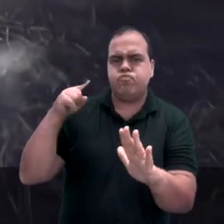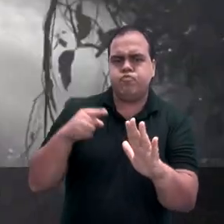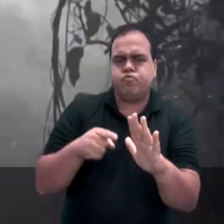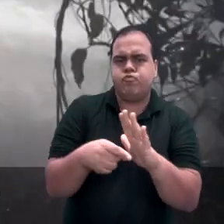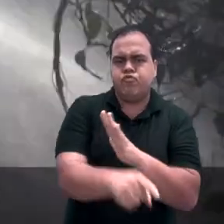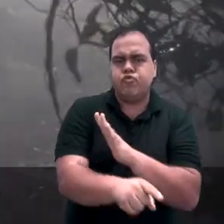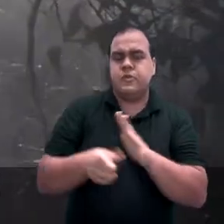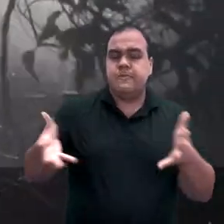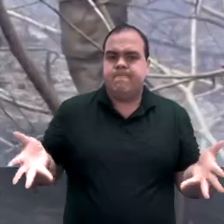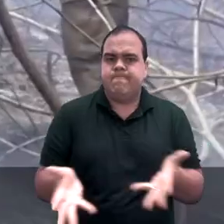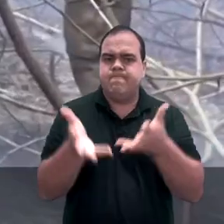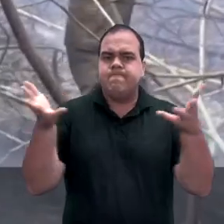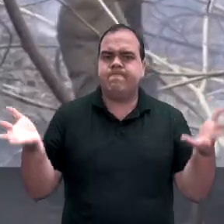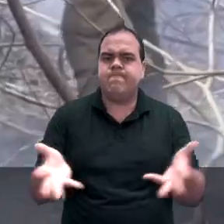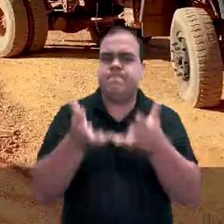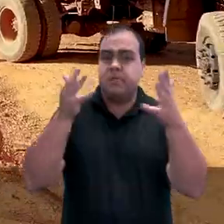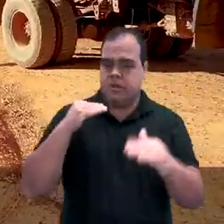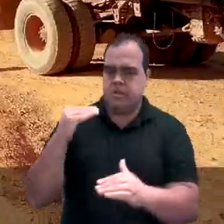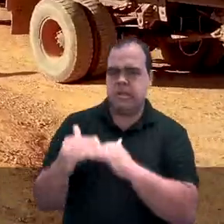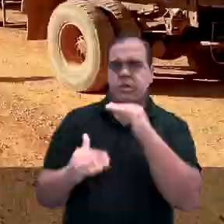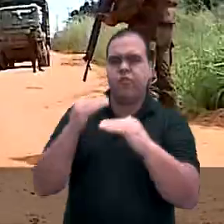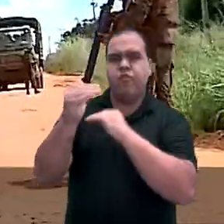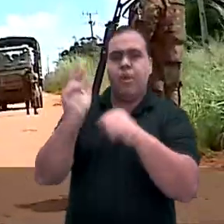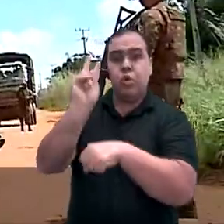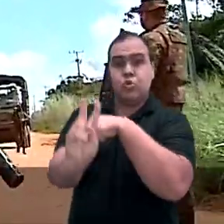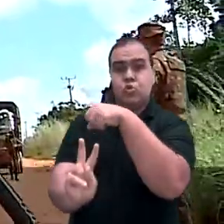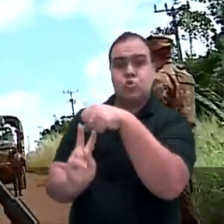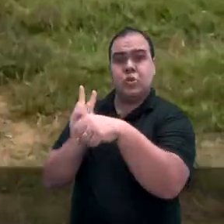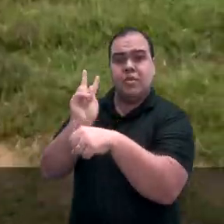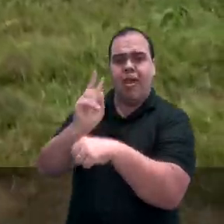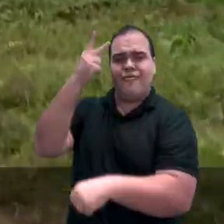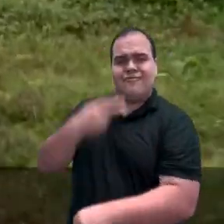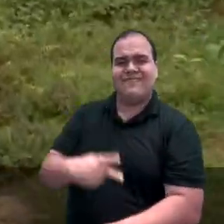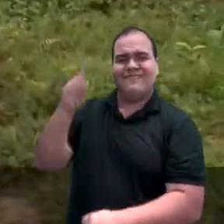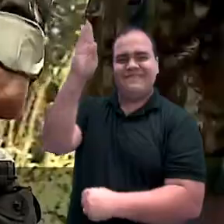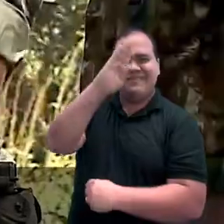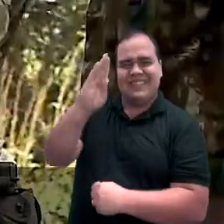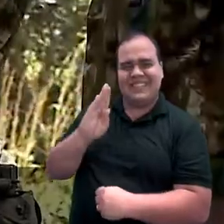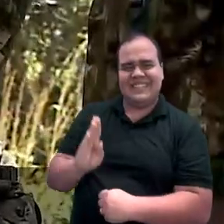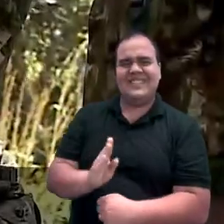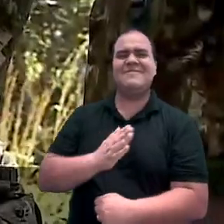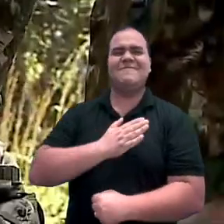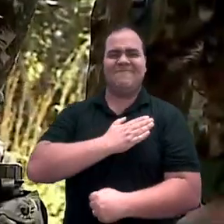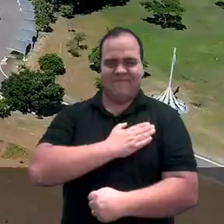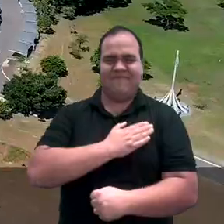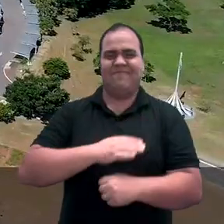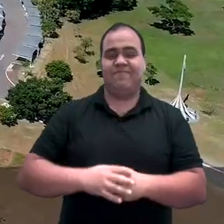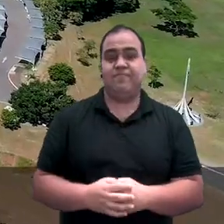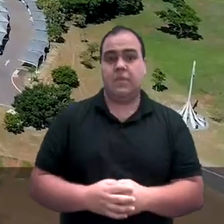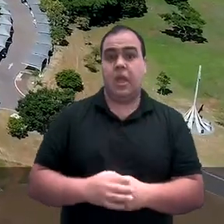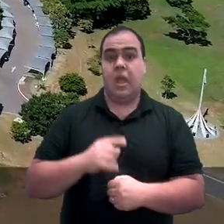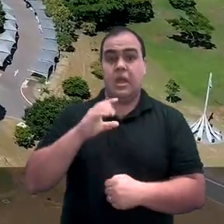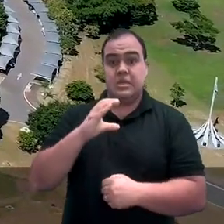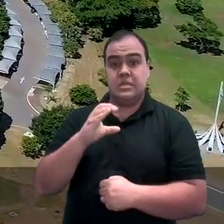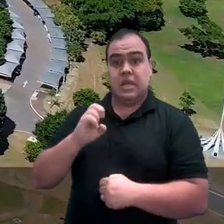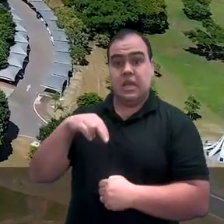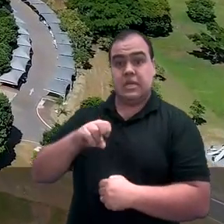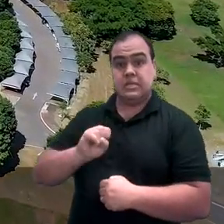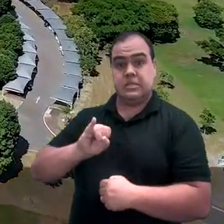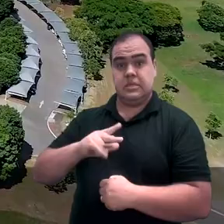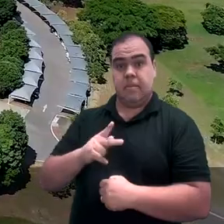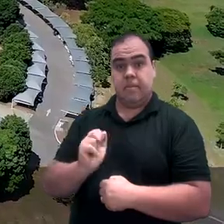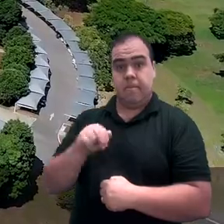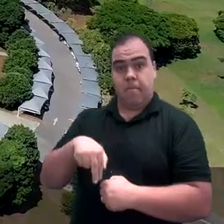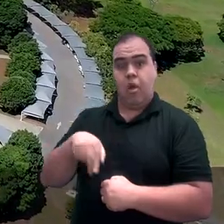conhecimento profundo, impulsionando o desenvolvimento sustentável do Brasil. O SENSEPAM,